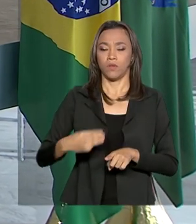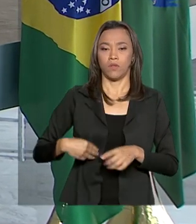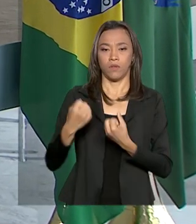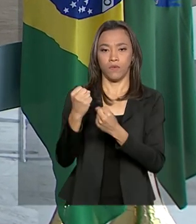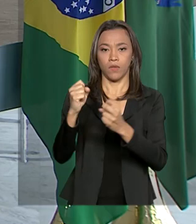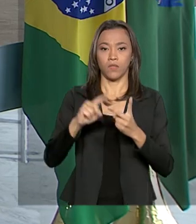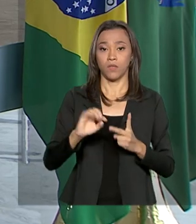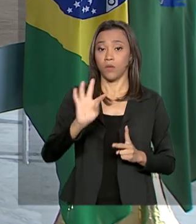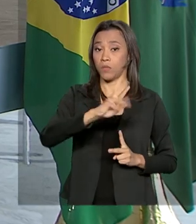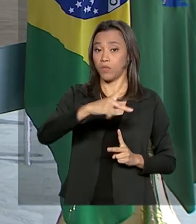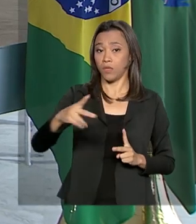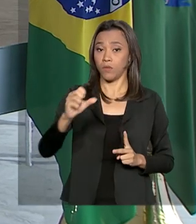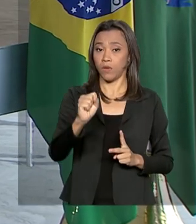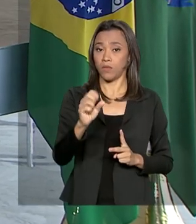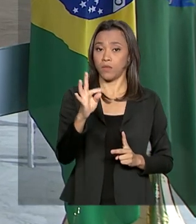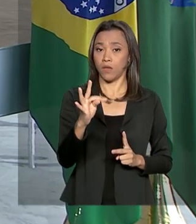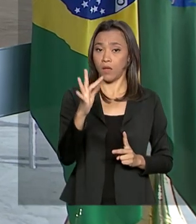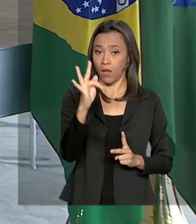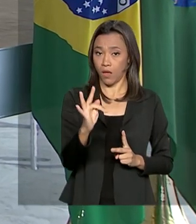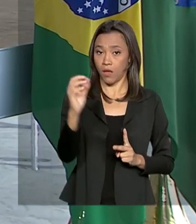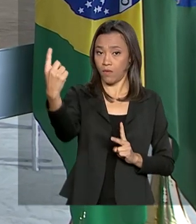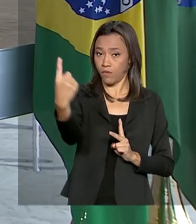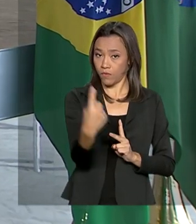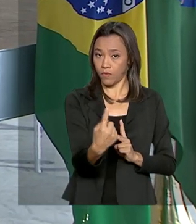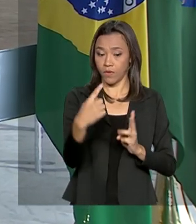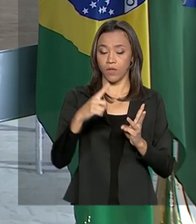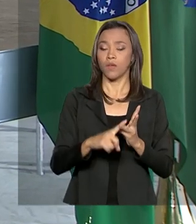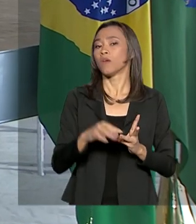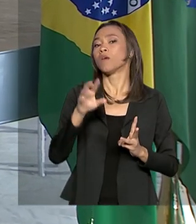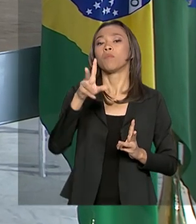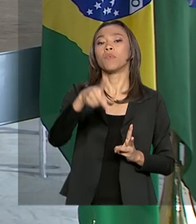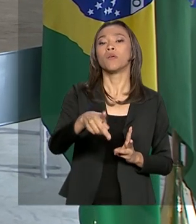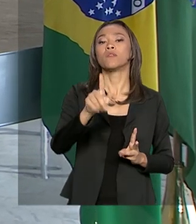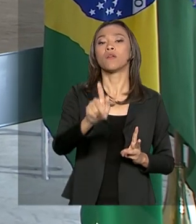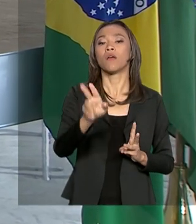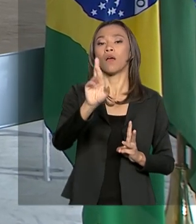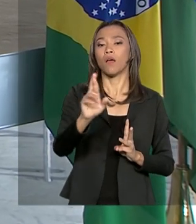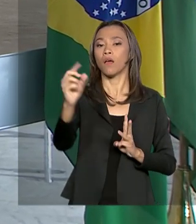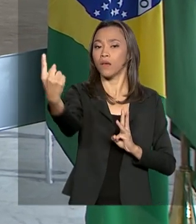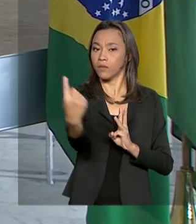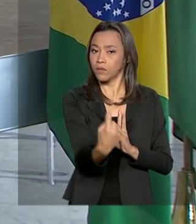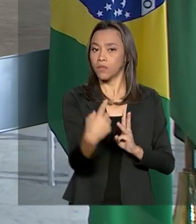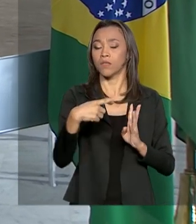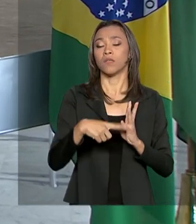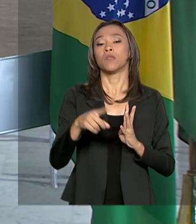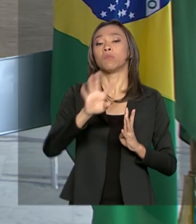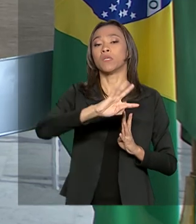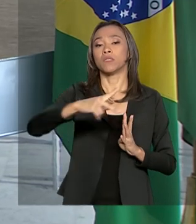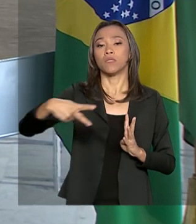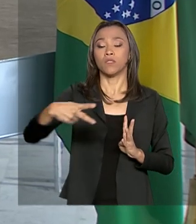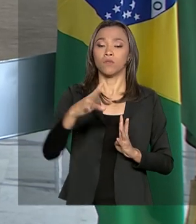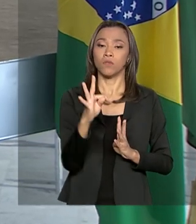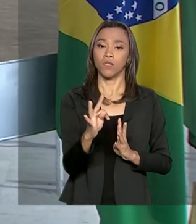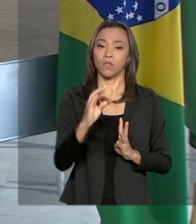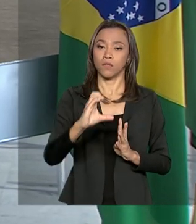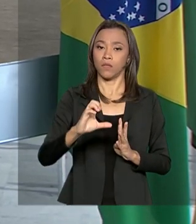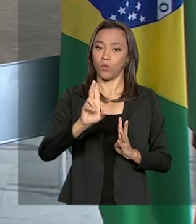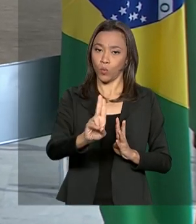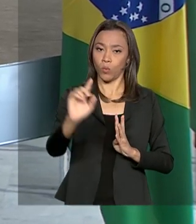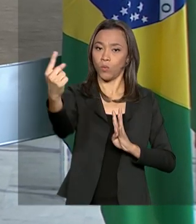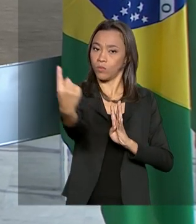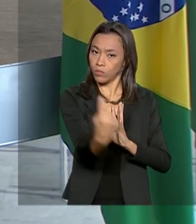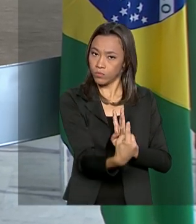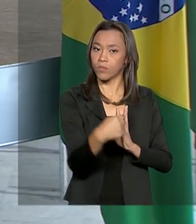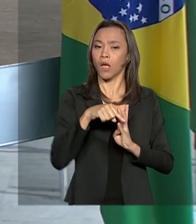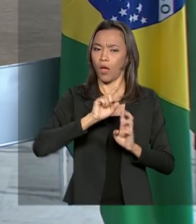STF, Dias Toffoli, o procurador-geral da República, Augusto Aras, e também o presidente do TCU, José Múcio Monteiro. Mas o